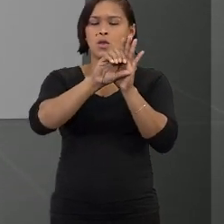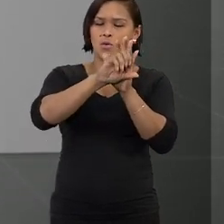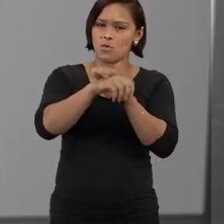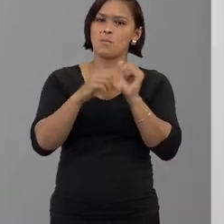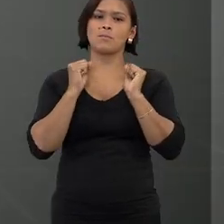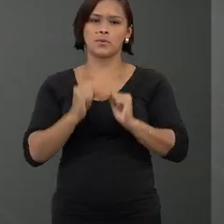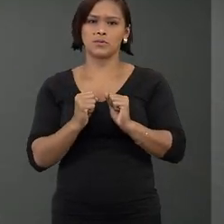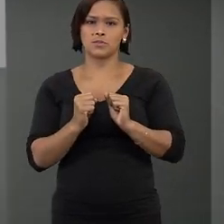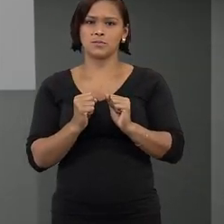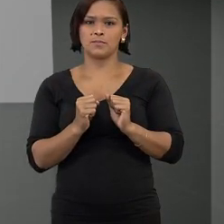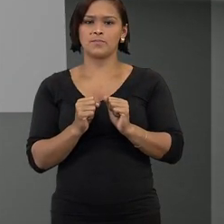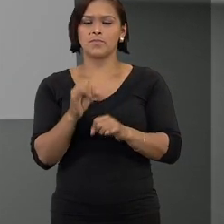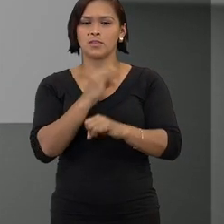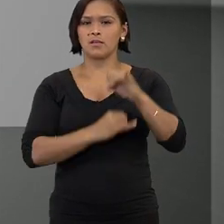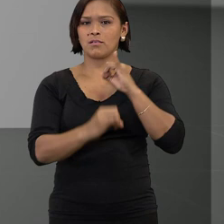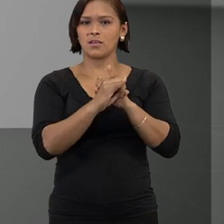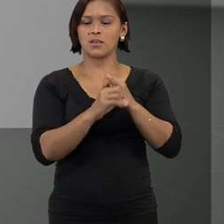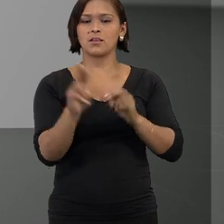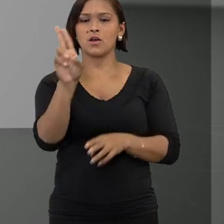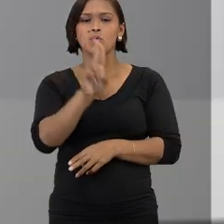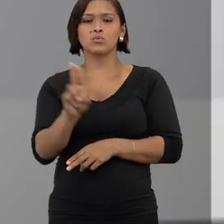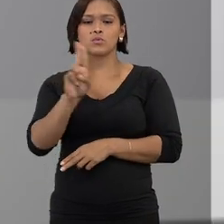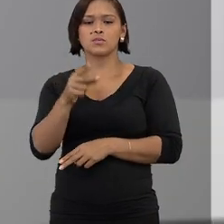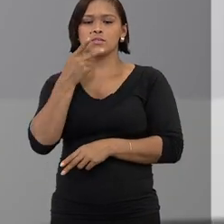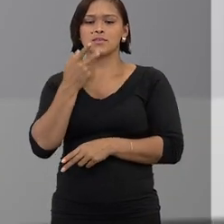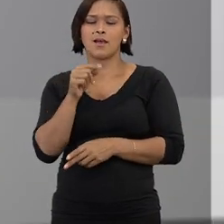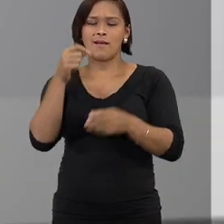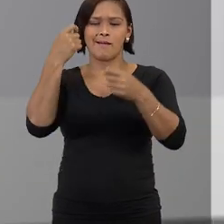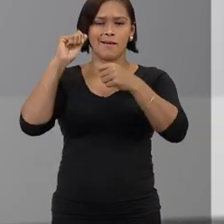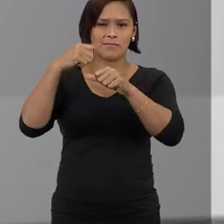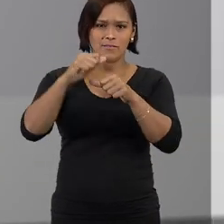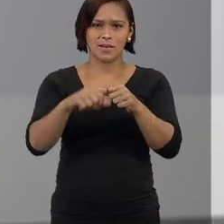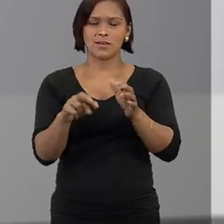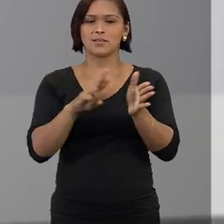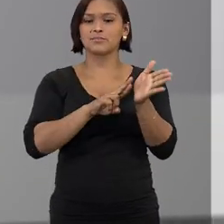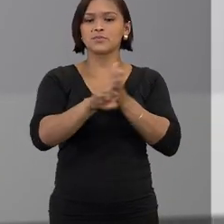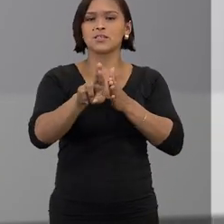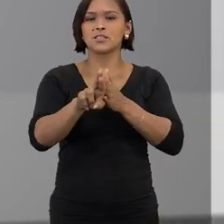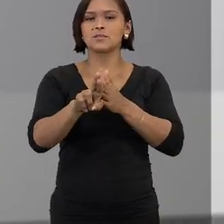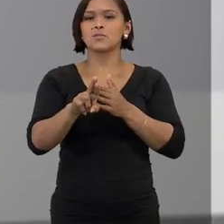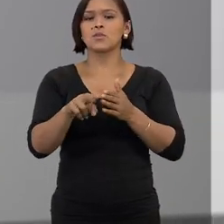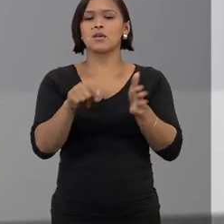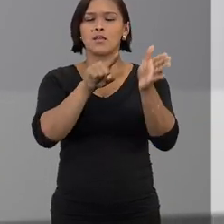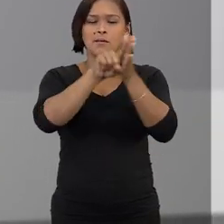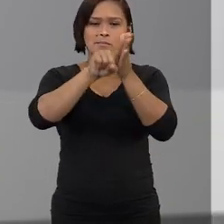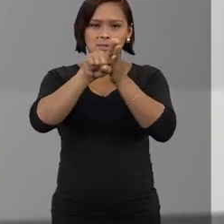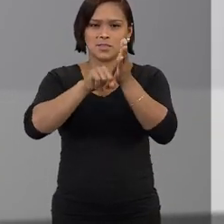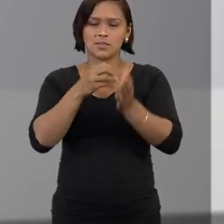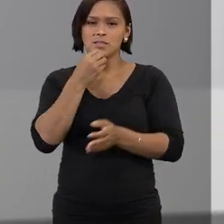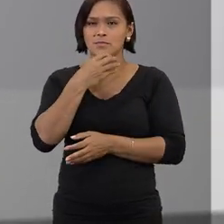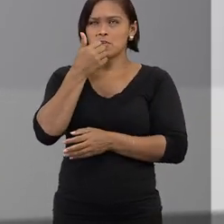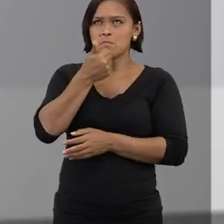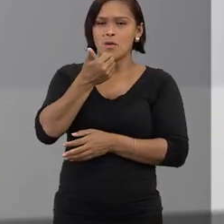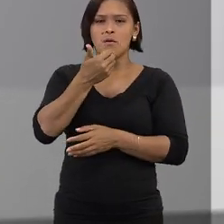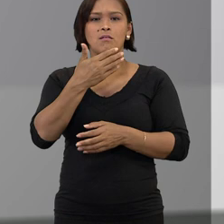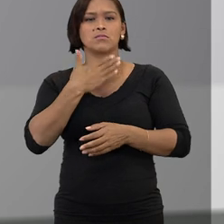qualquer navegador. Ao usar o serviço, aproveite e avalie a sua experiência, respondendo a nossa pesquisa de satisfação.